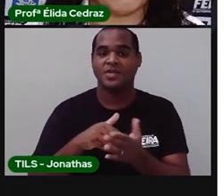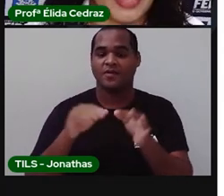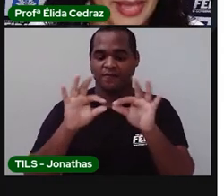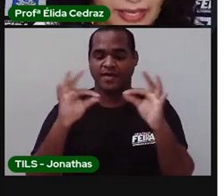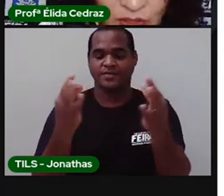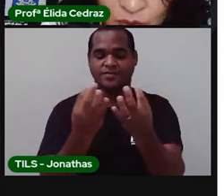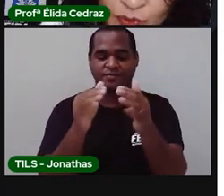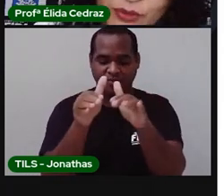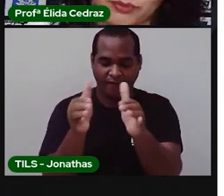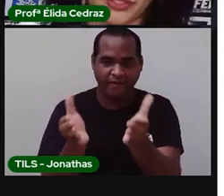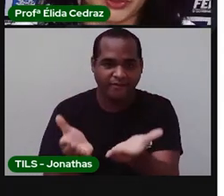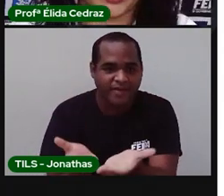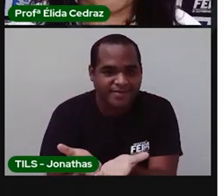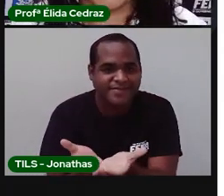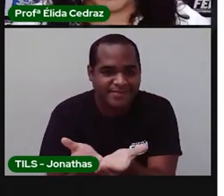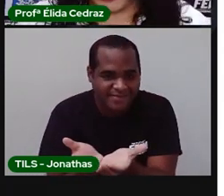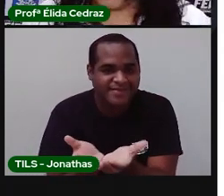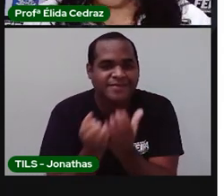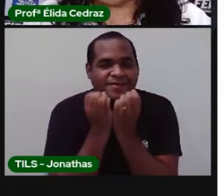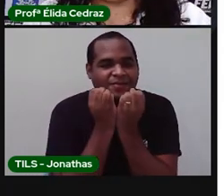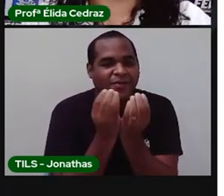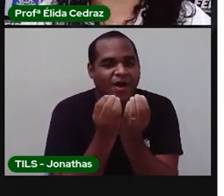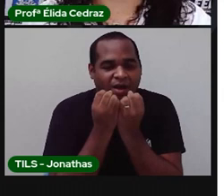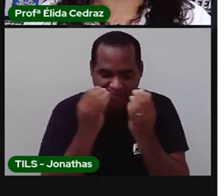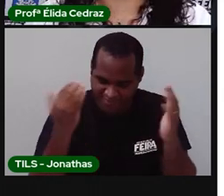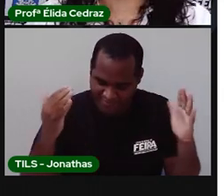Os vasos. Muito bem.